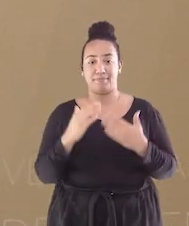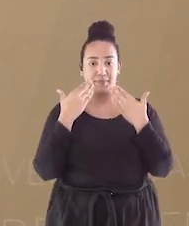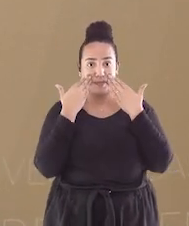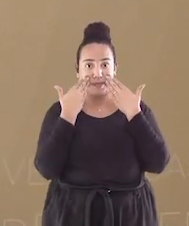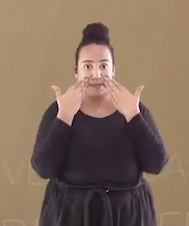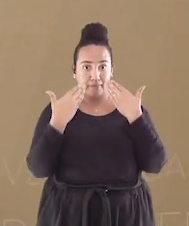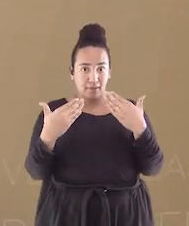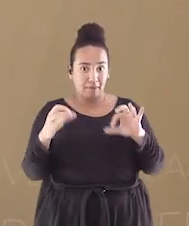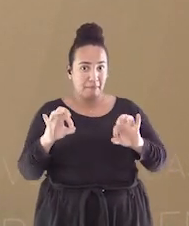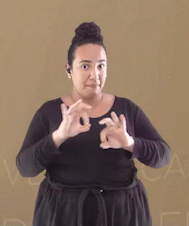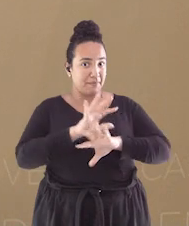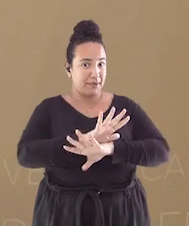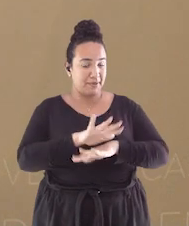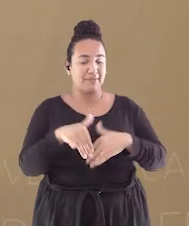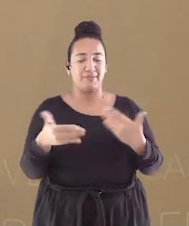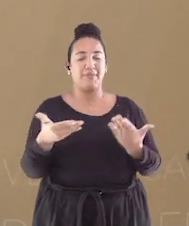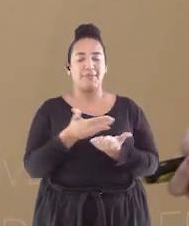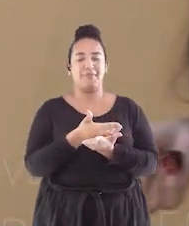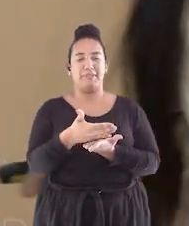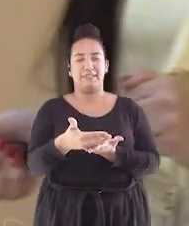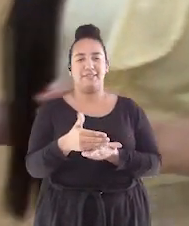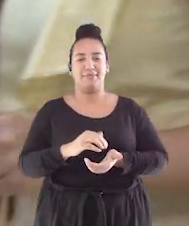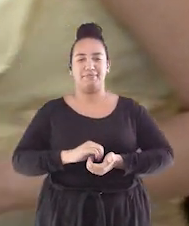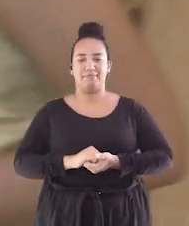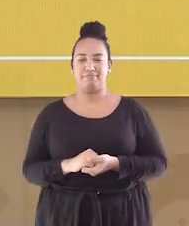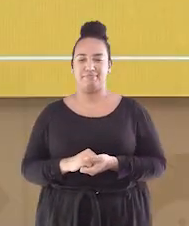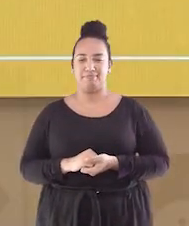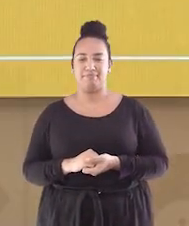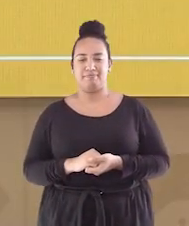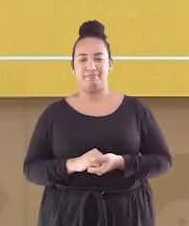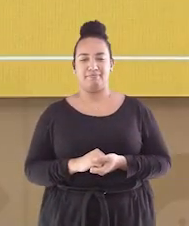Apresentações feitas, agora vamos para nossa aula.